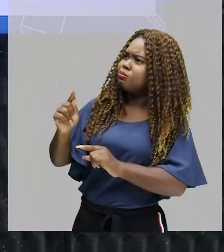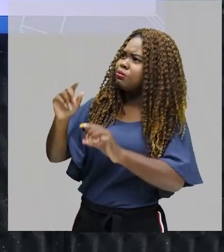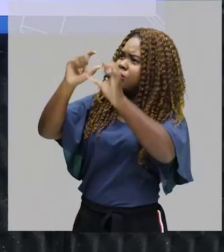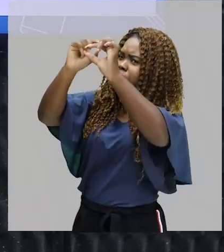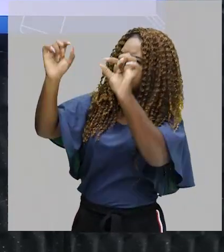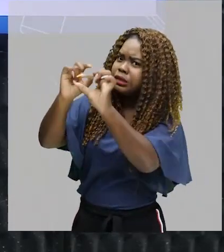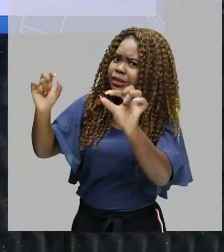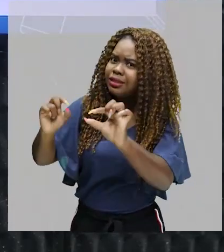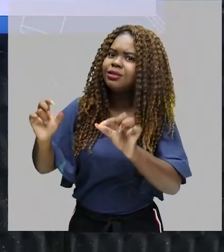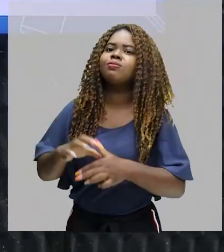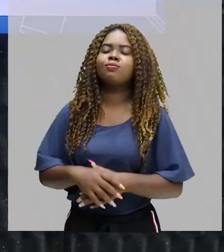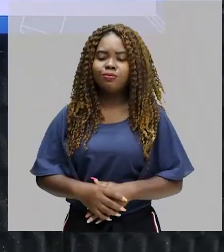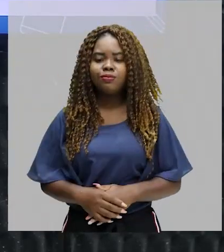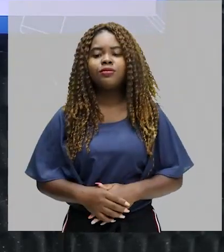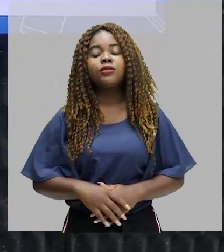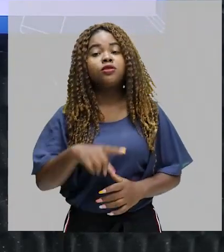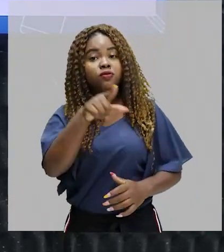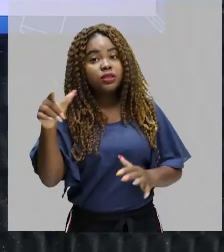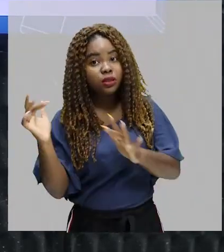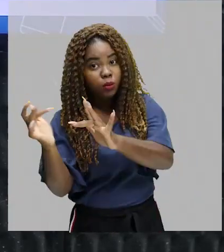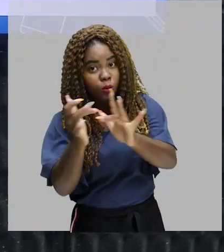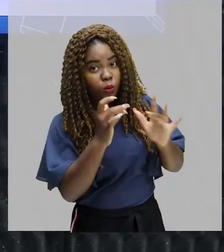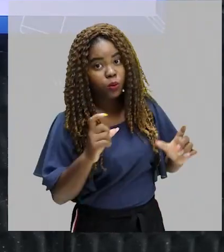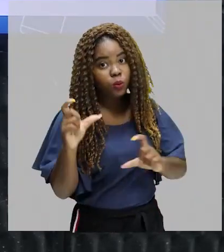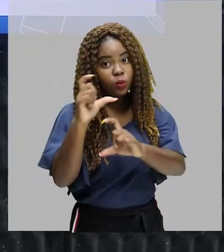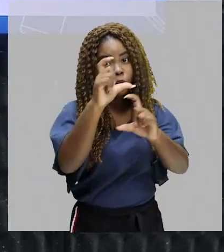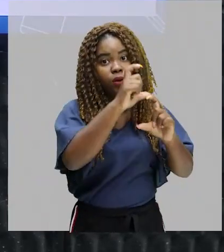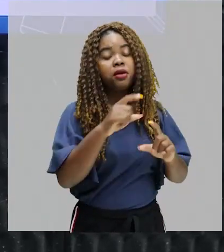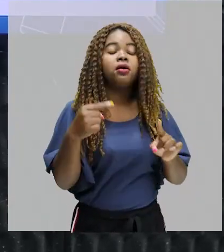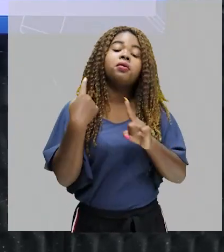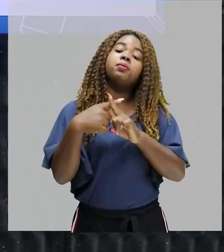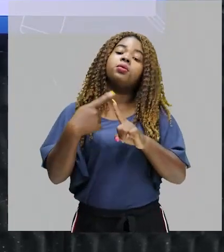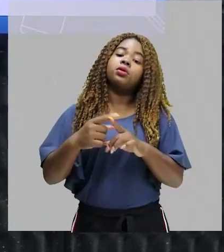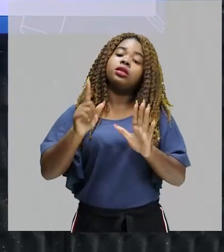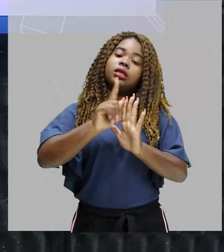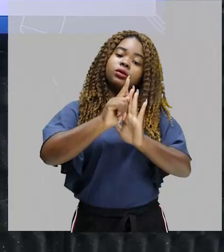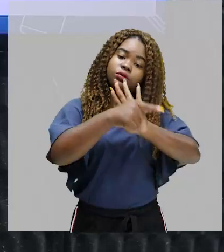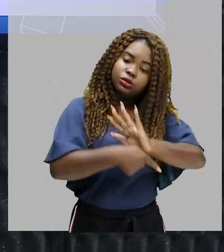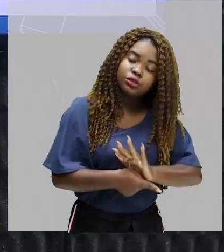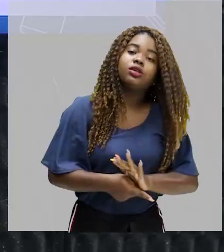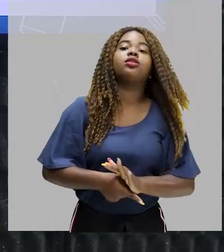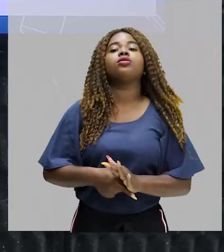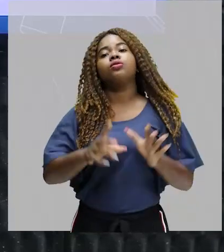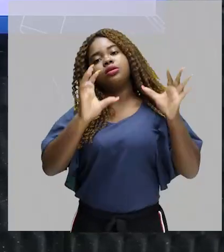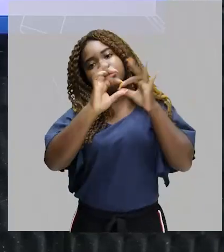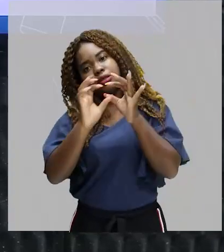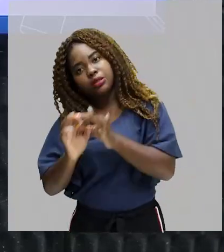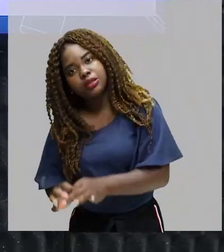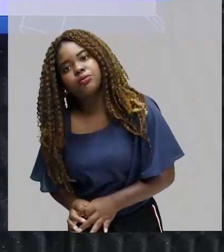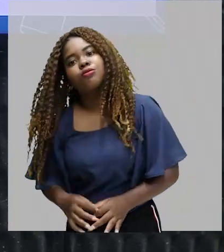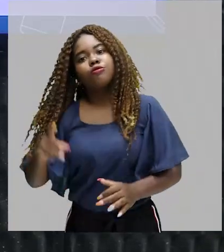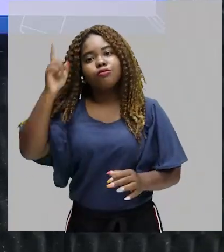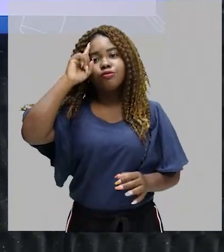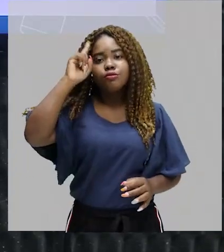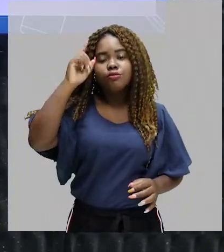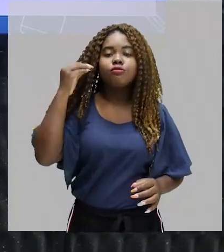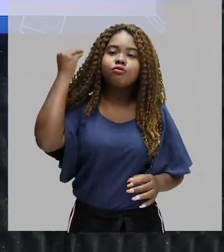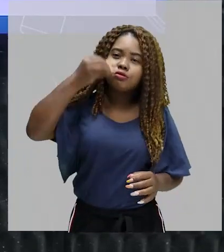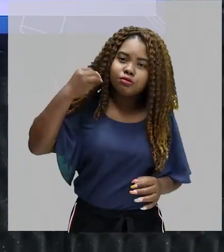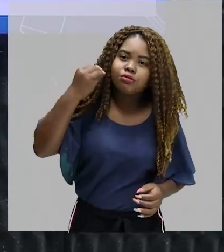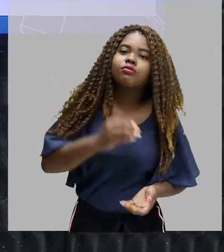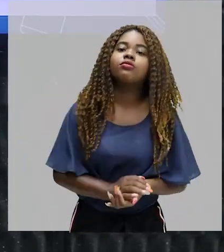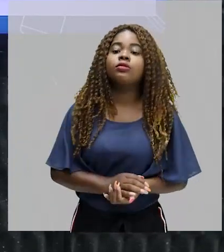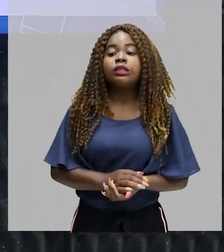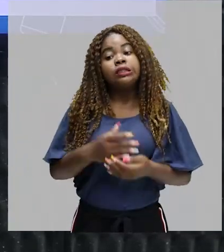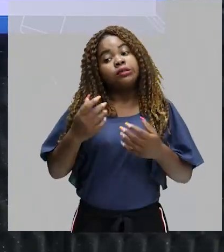contato com as histórias em quadrinhos, porque é um gênero que faz parte do nosso cotidiano. Inclusive, um dos gêneros mais cobrados